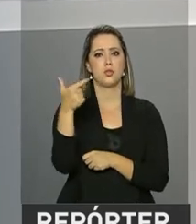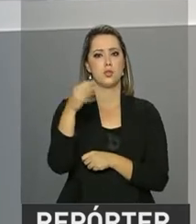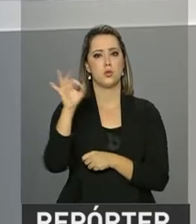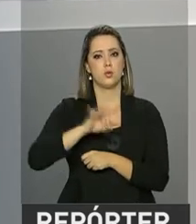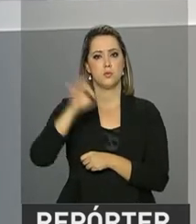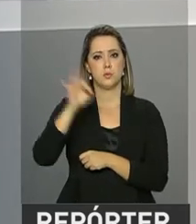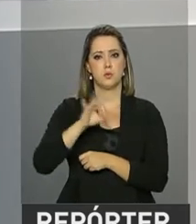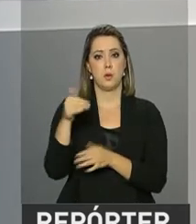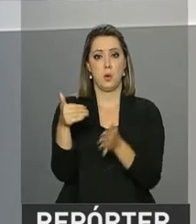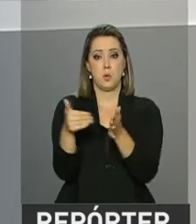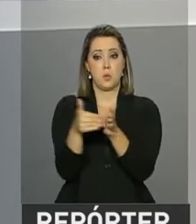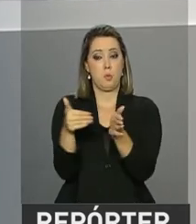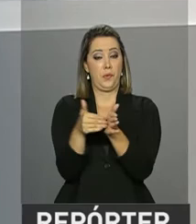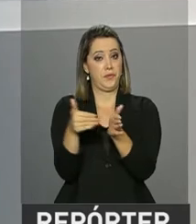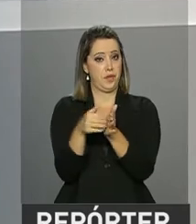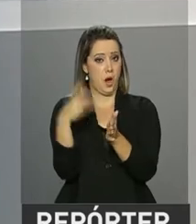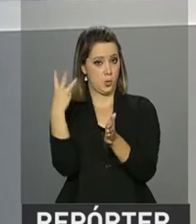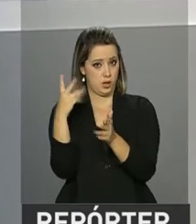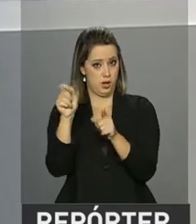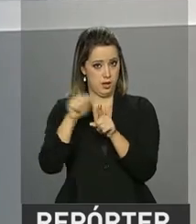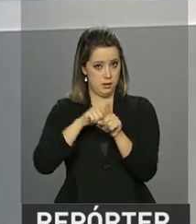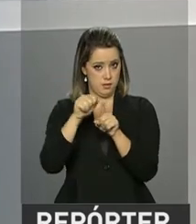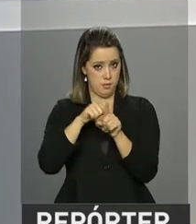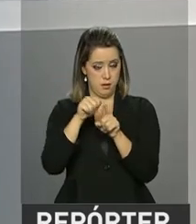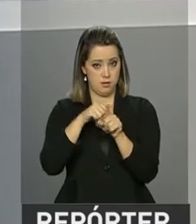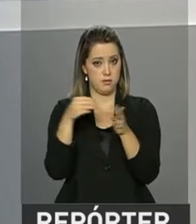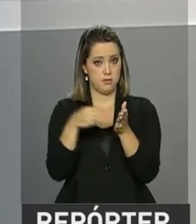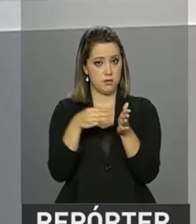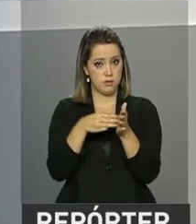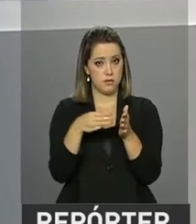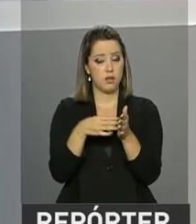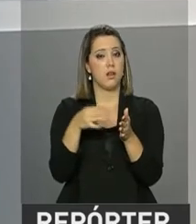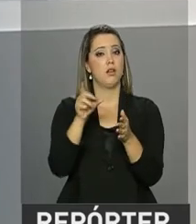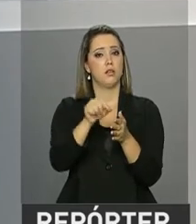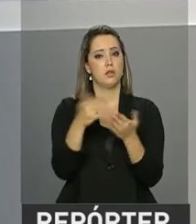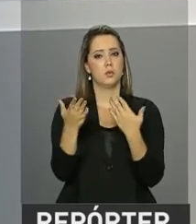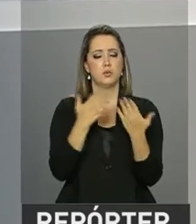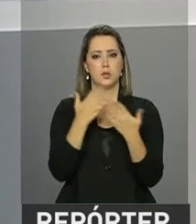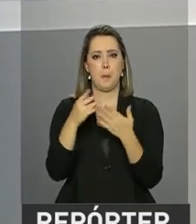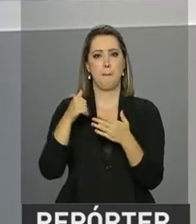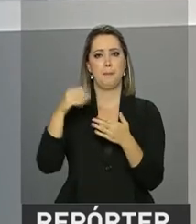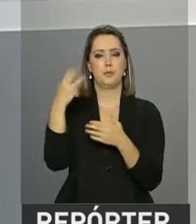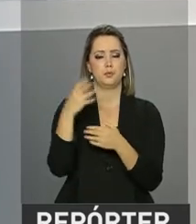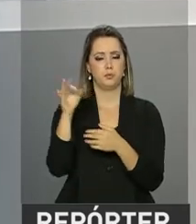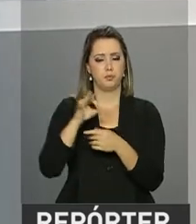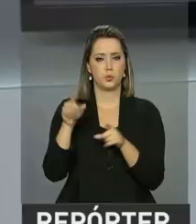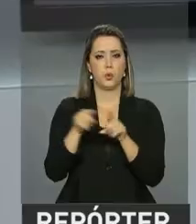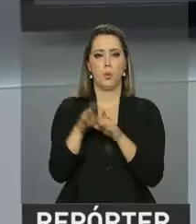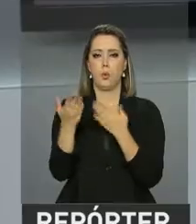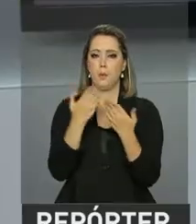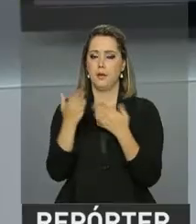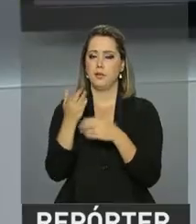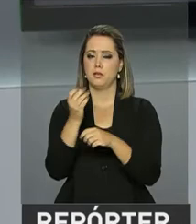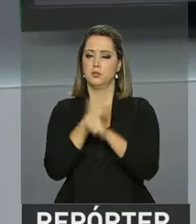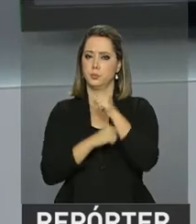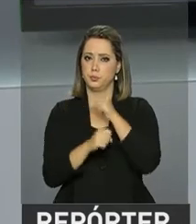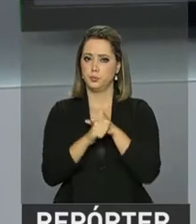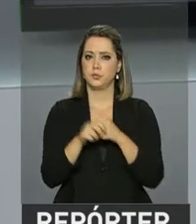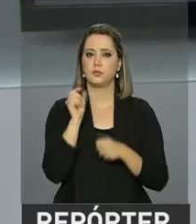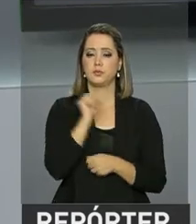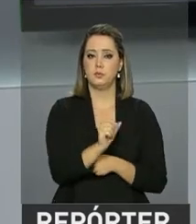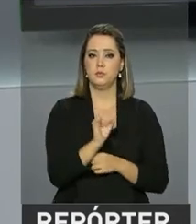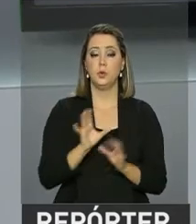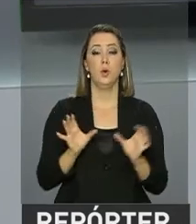três meses de 2017, se comparado com os últimos três meses do ano passado. As